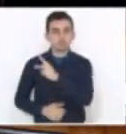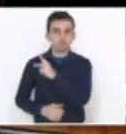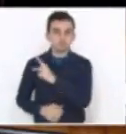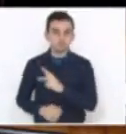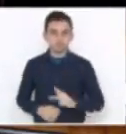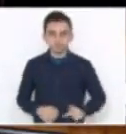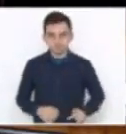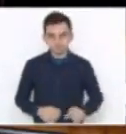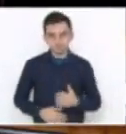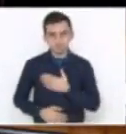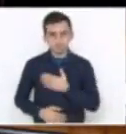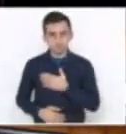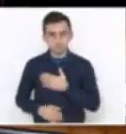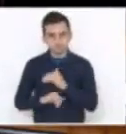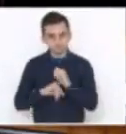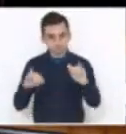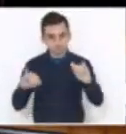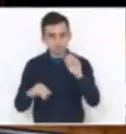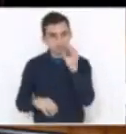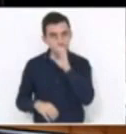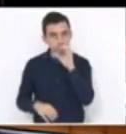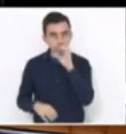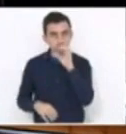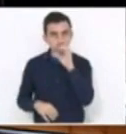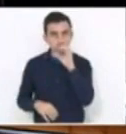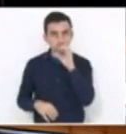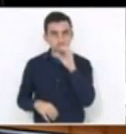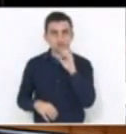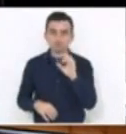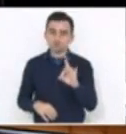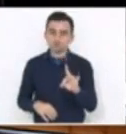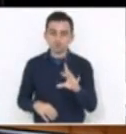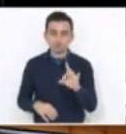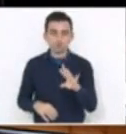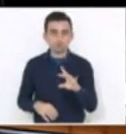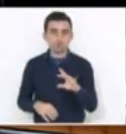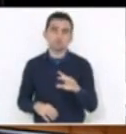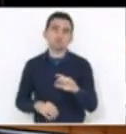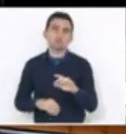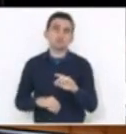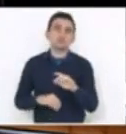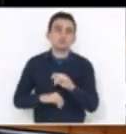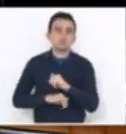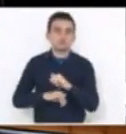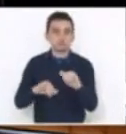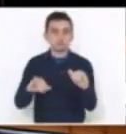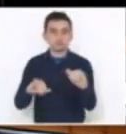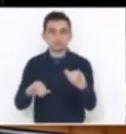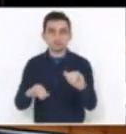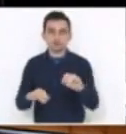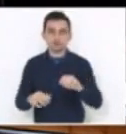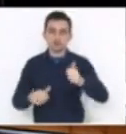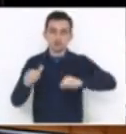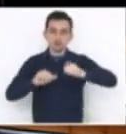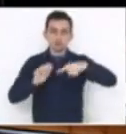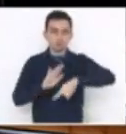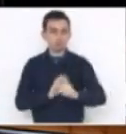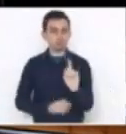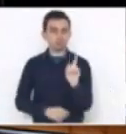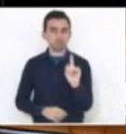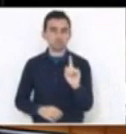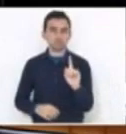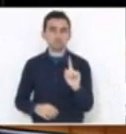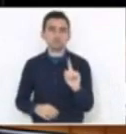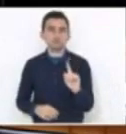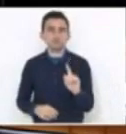manifestação será breve, é muito mais uma declaração de voto do que propriamente uma avaliação mais profunda do